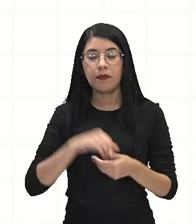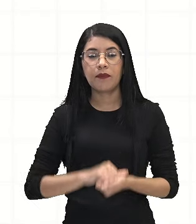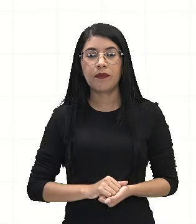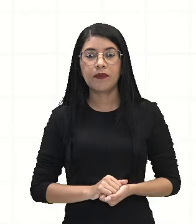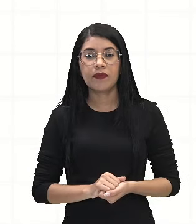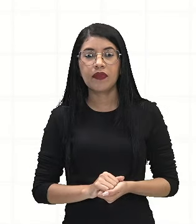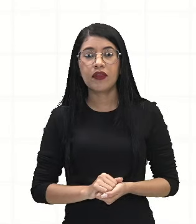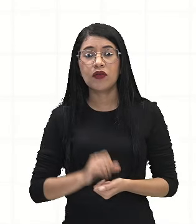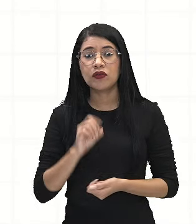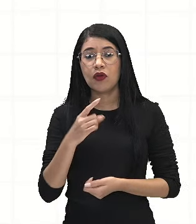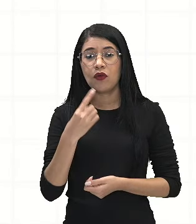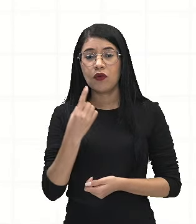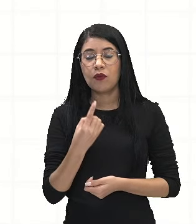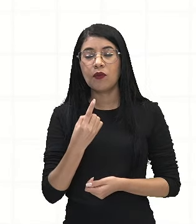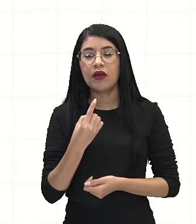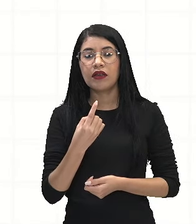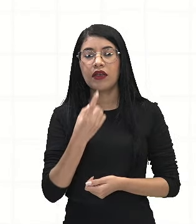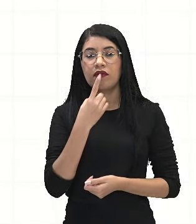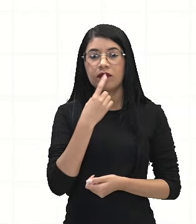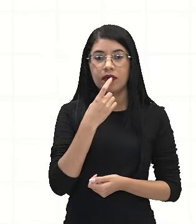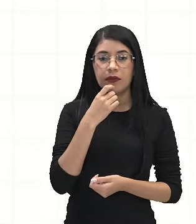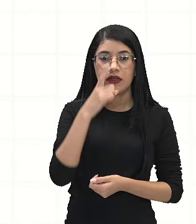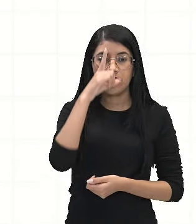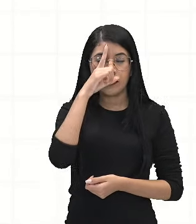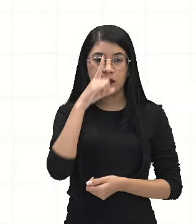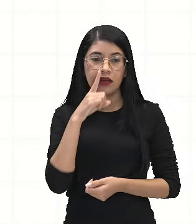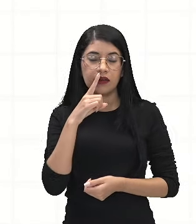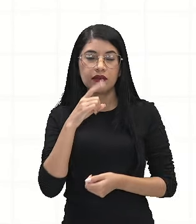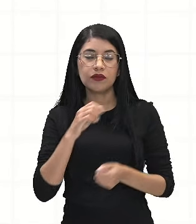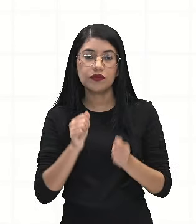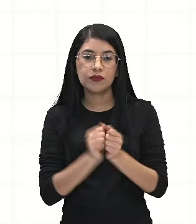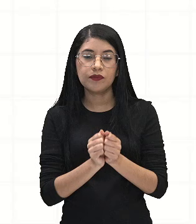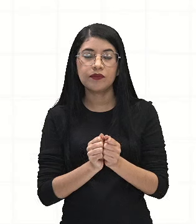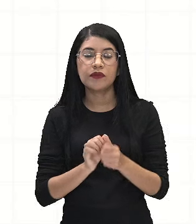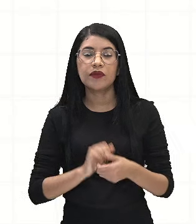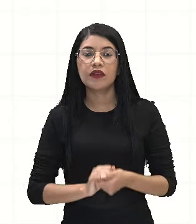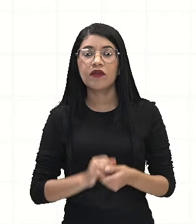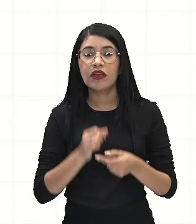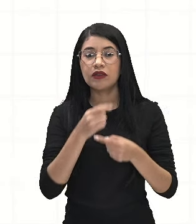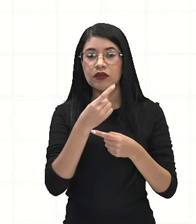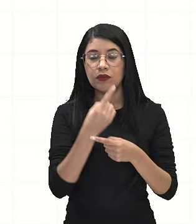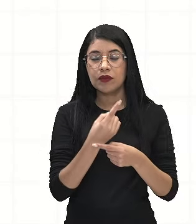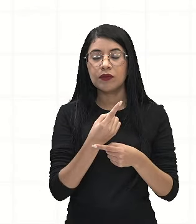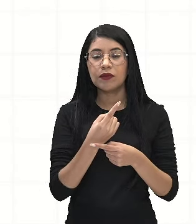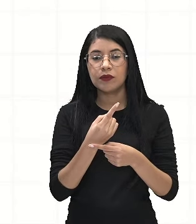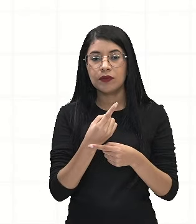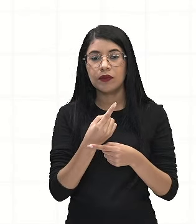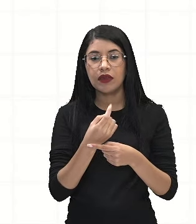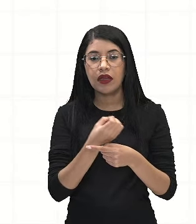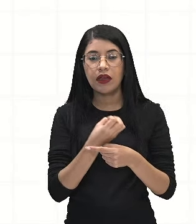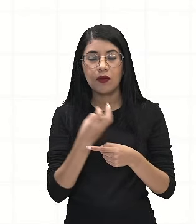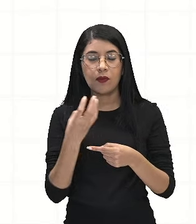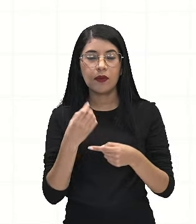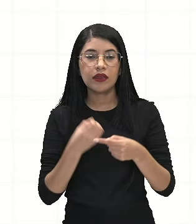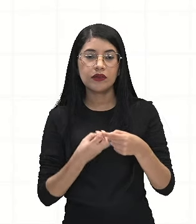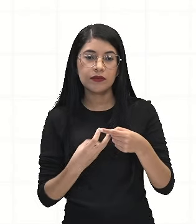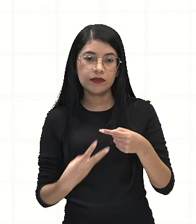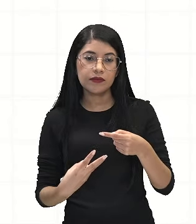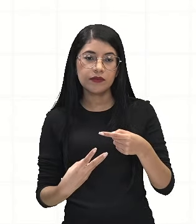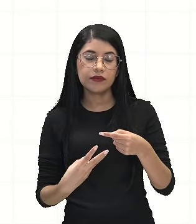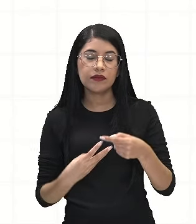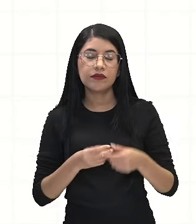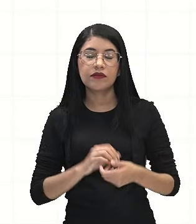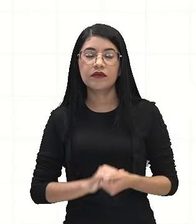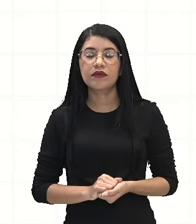vermelha e amarela. Então, vai ser 1 sobre a quantidade de cartas no total. E a questão